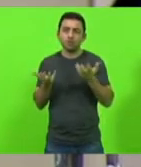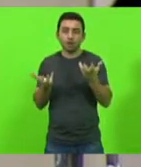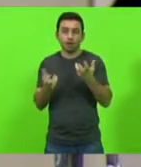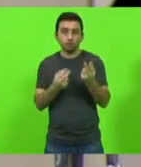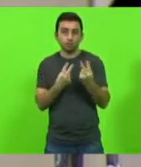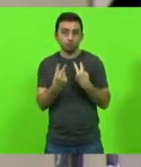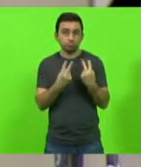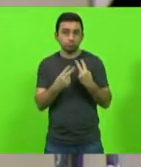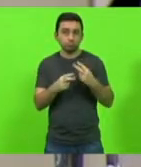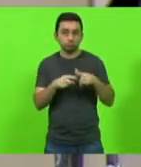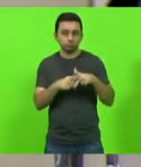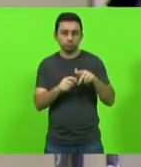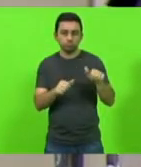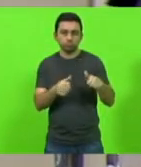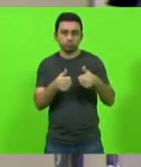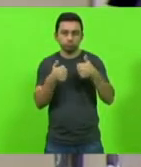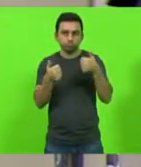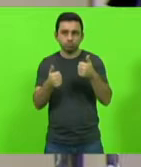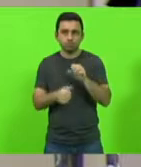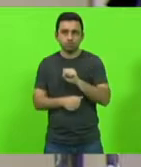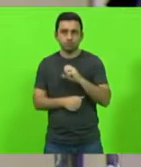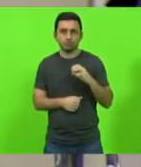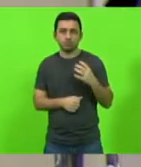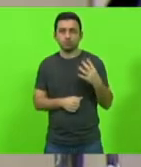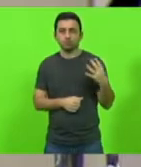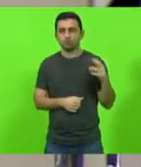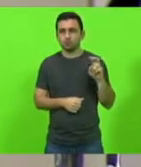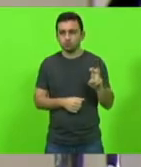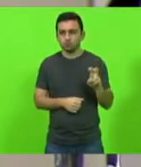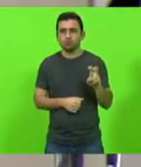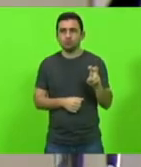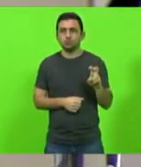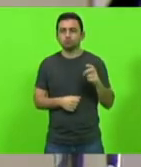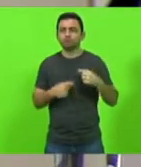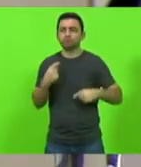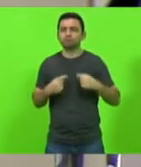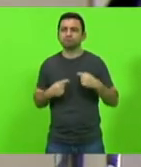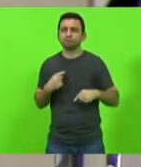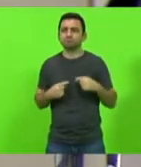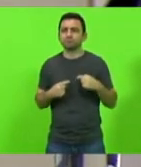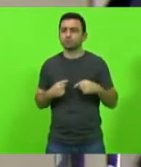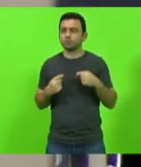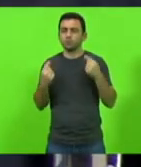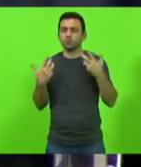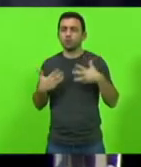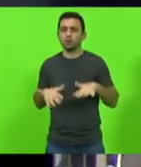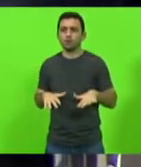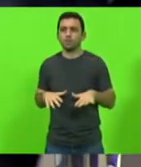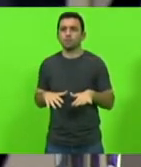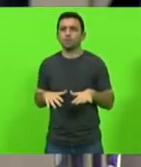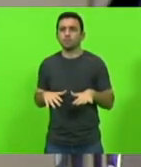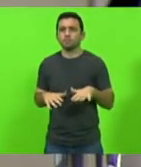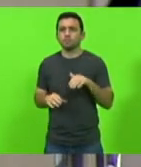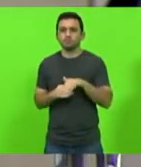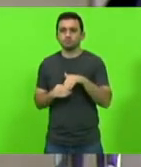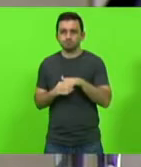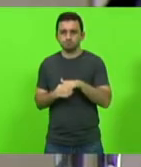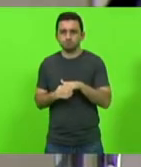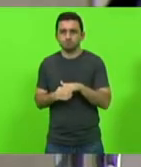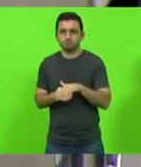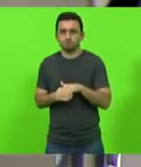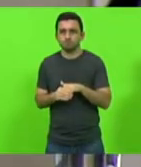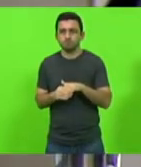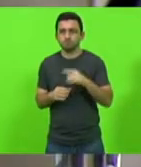recuperação e humanização da scc 445 em discussão não havendo quem queira discutir em votação deputados que